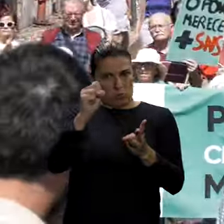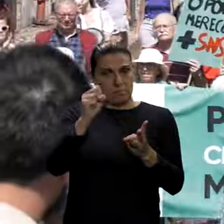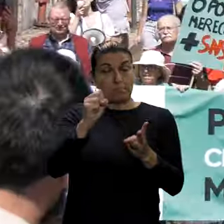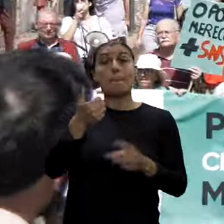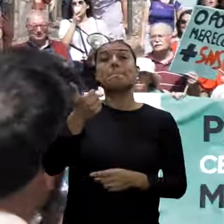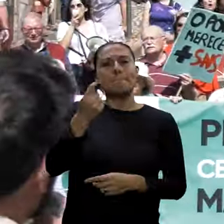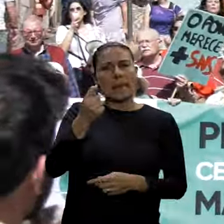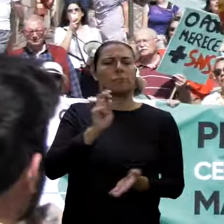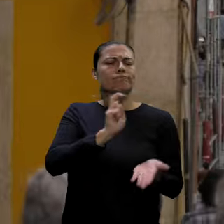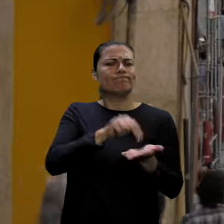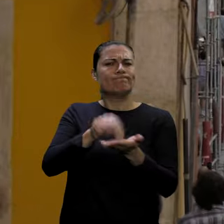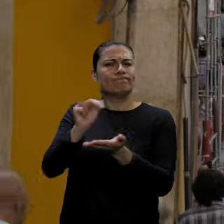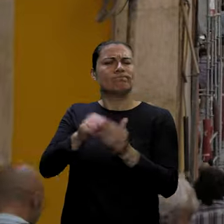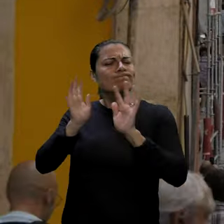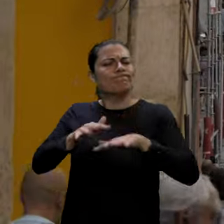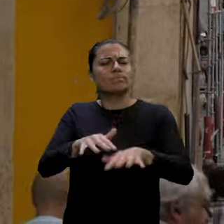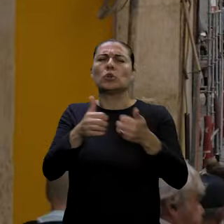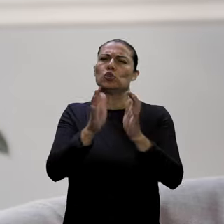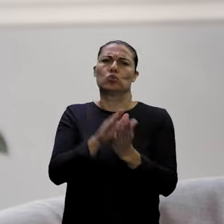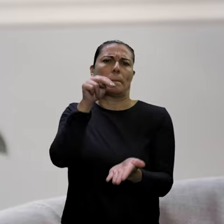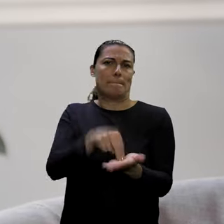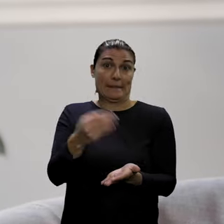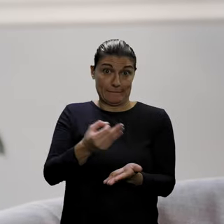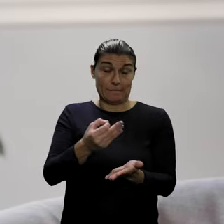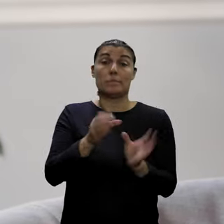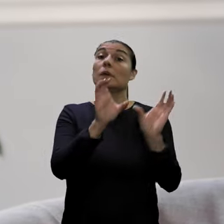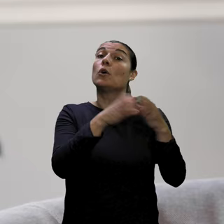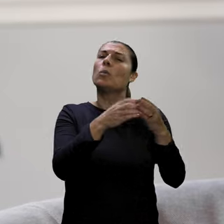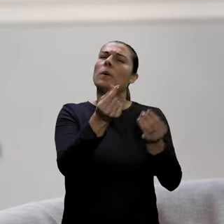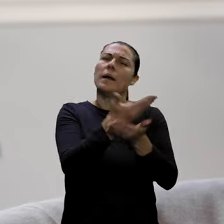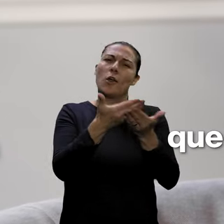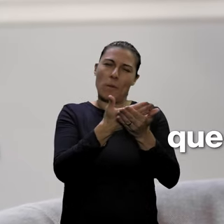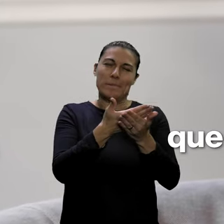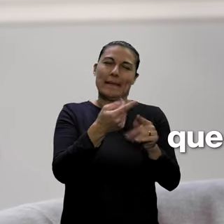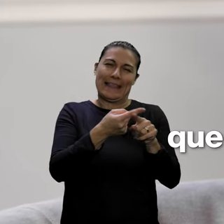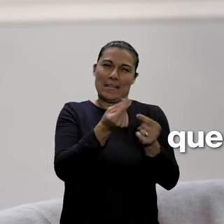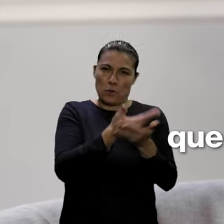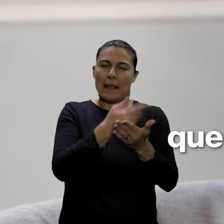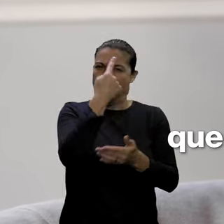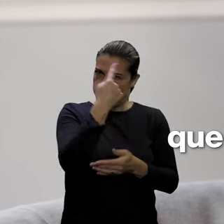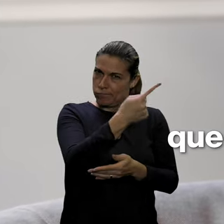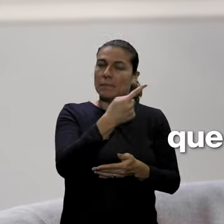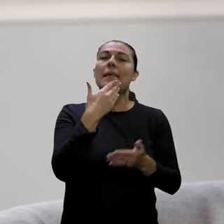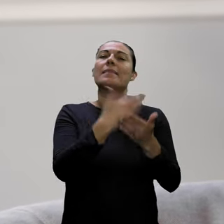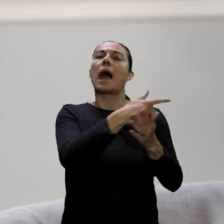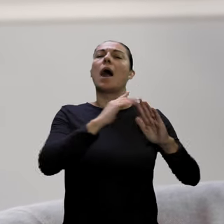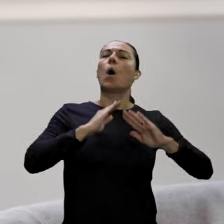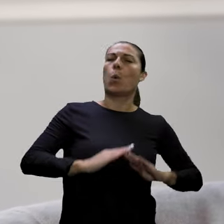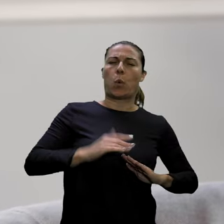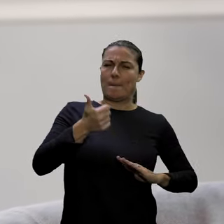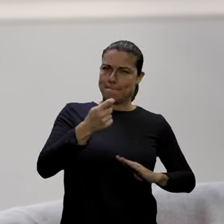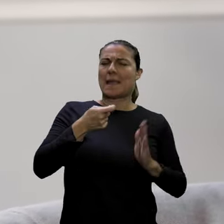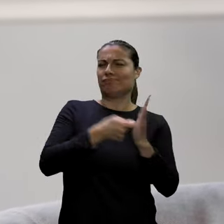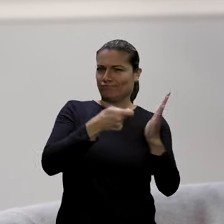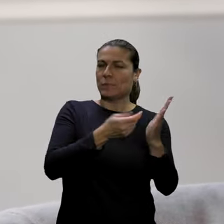E o Bloco esteve em todas essas mobilizações. Os grandes interesses económicos sabem que o Bloco nunca lhes dará descanso. E é por